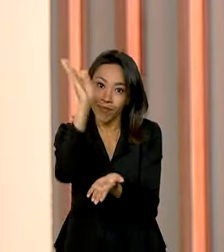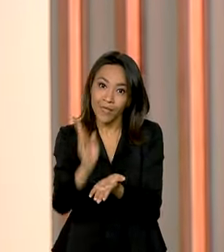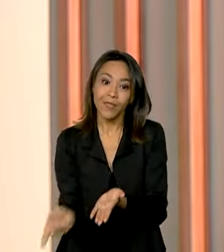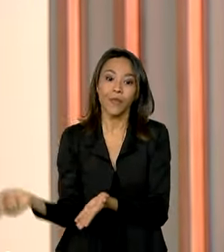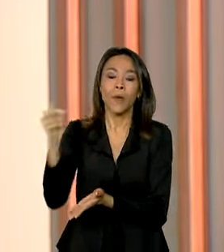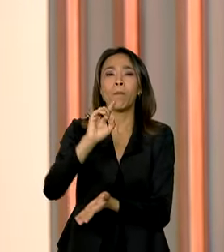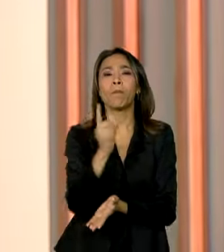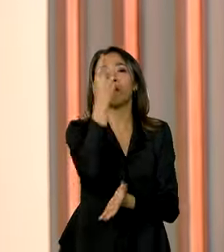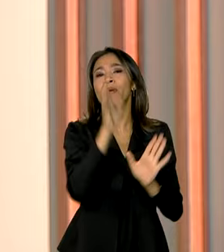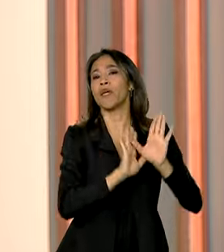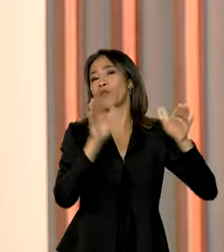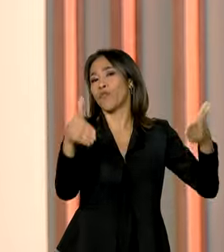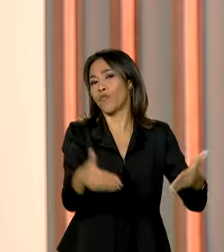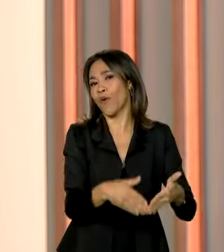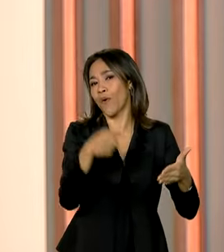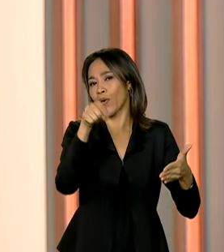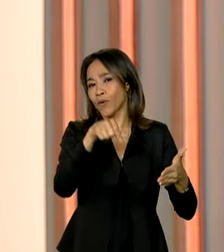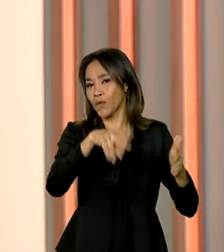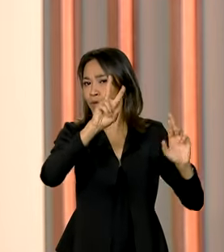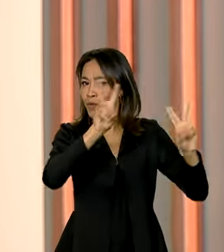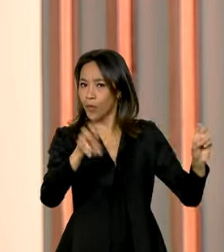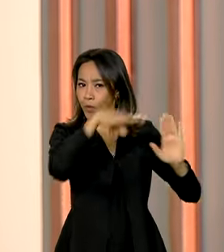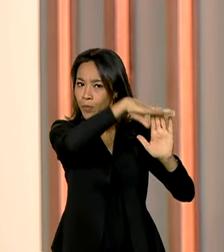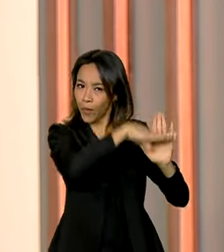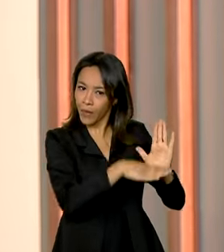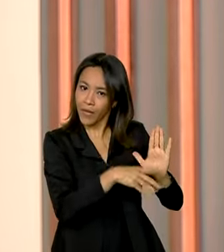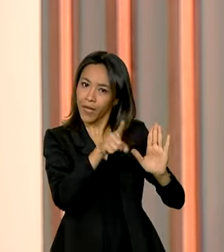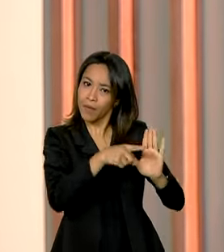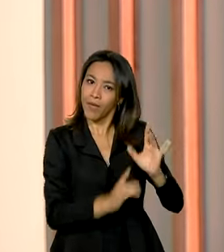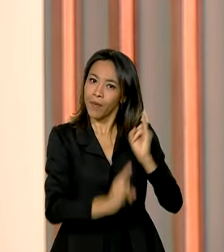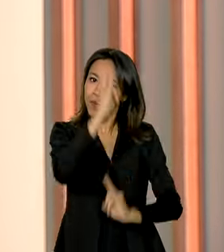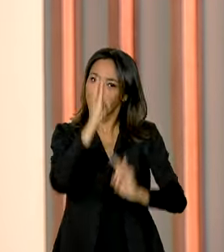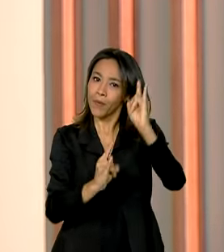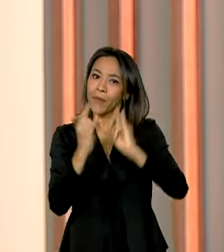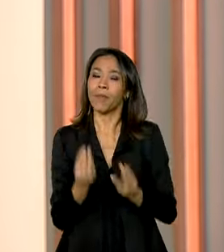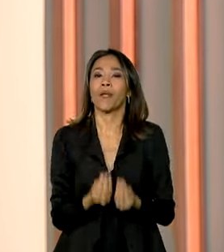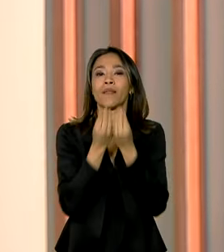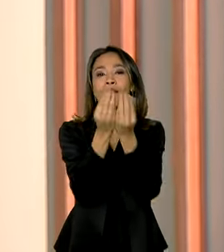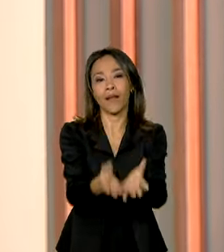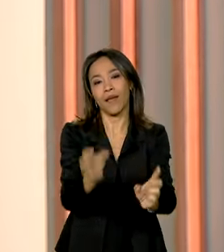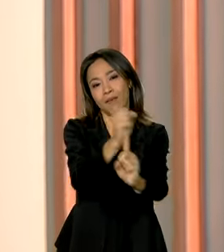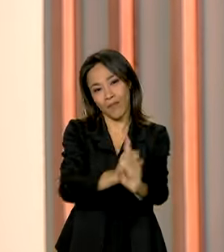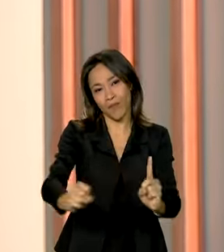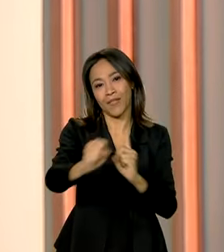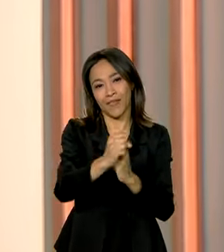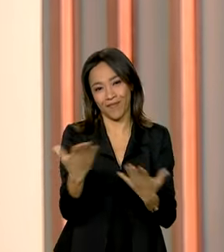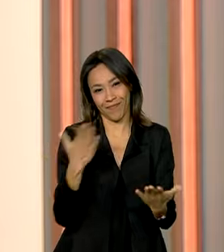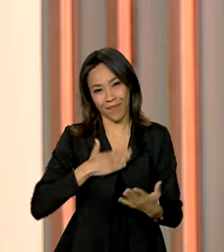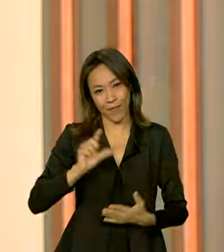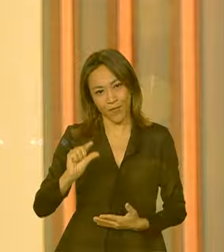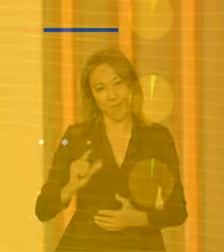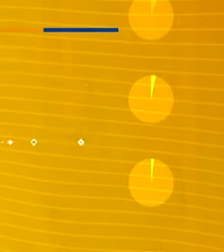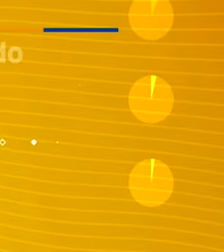fórum do programa Imóvel da Gente, que destina imóveis para o interesse social. A gente volta em instantes.